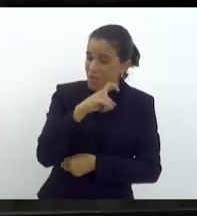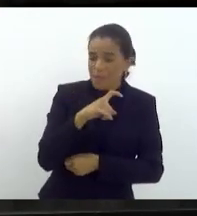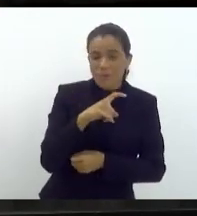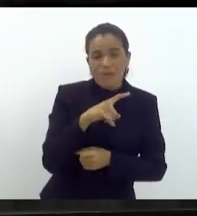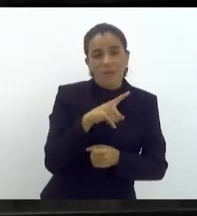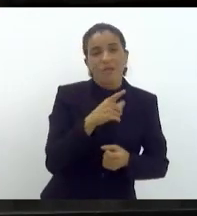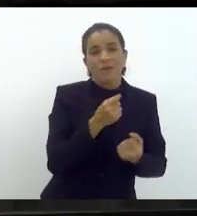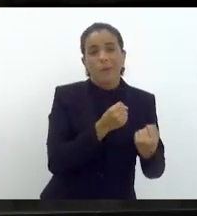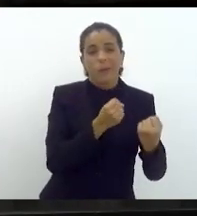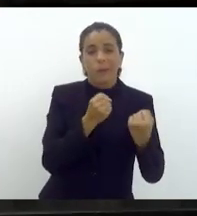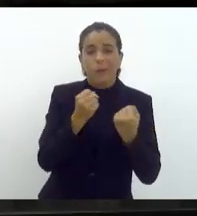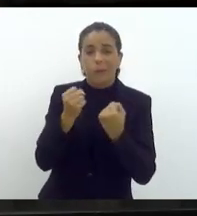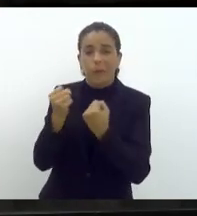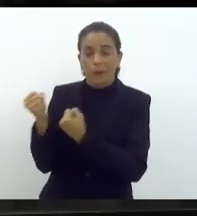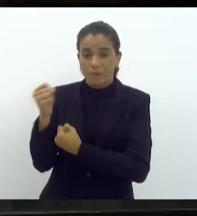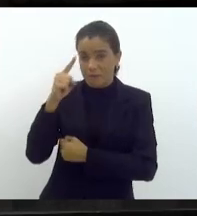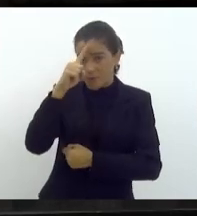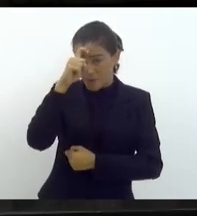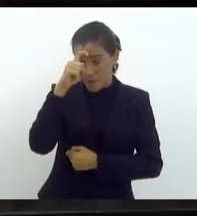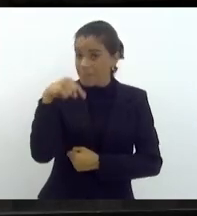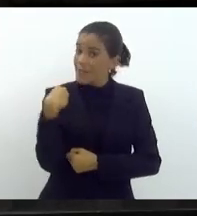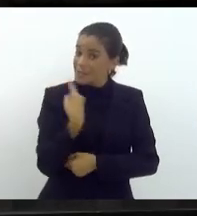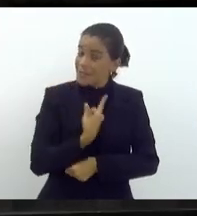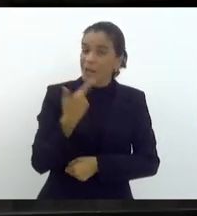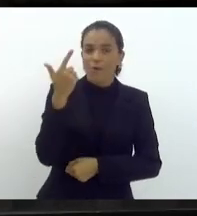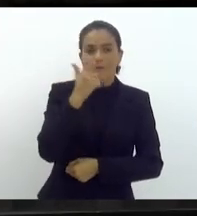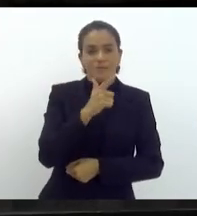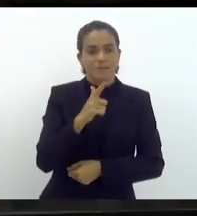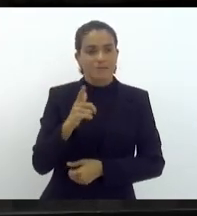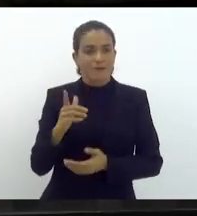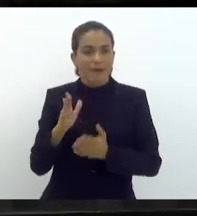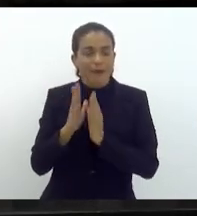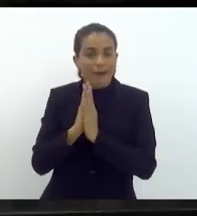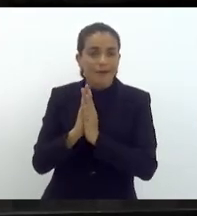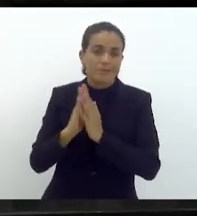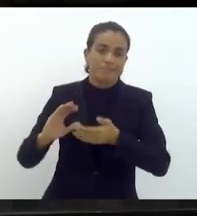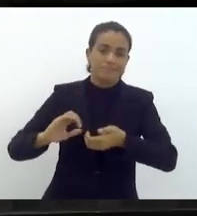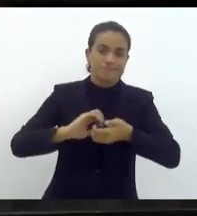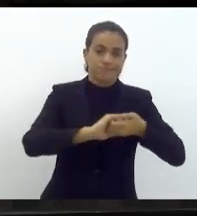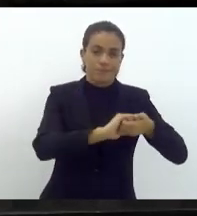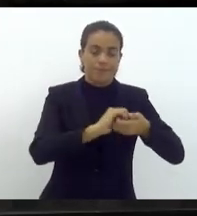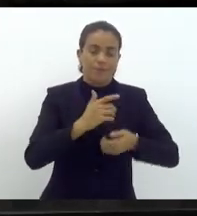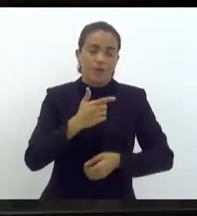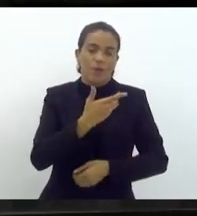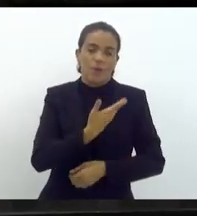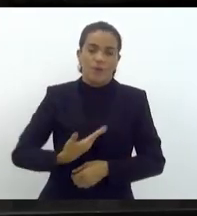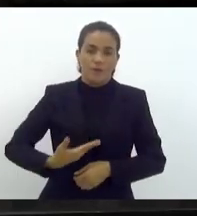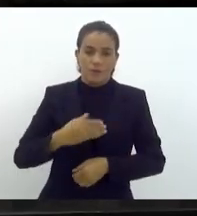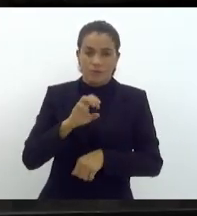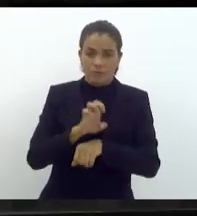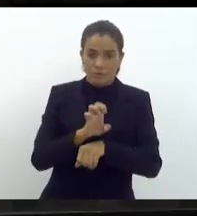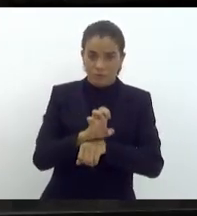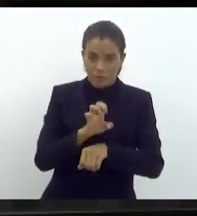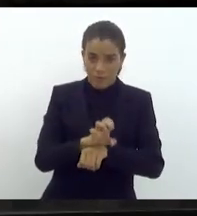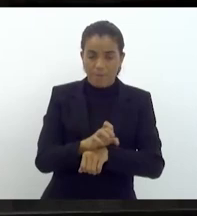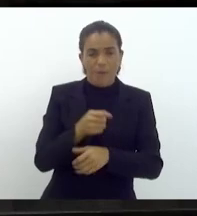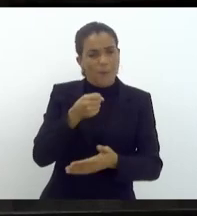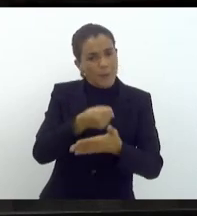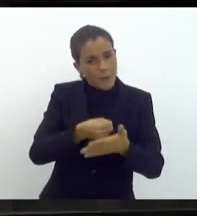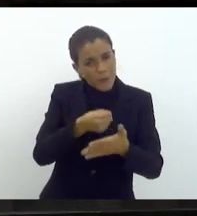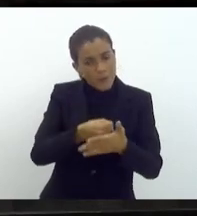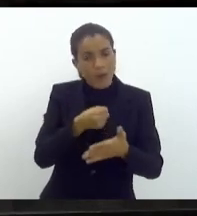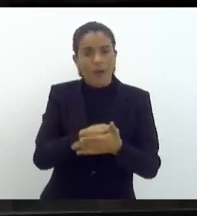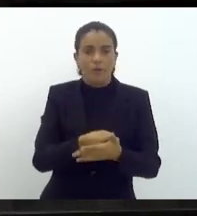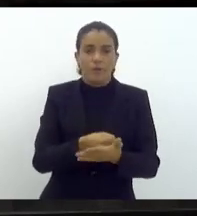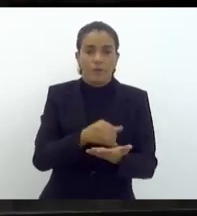hospital. E a gente está conseguindo através do governo do Estado levar esse hospital, essa construção do hospital. Estamos lutando para que isso